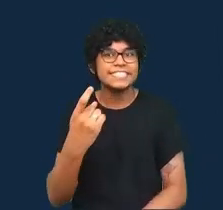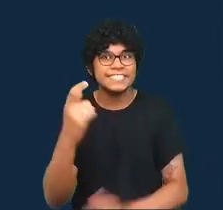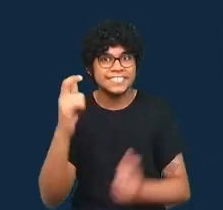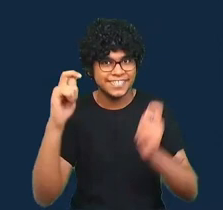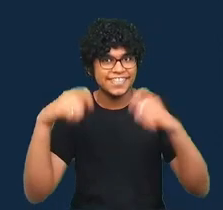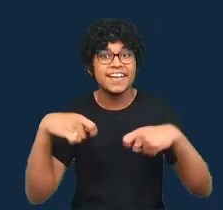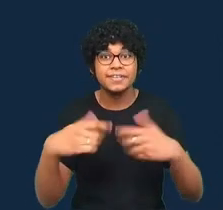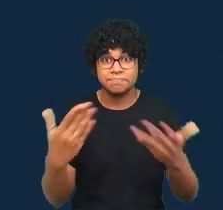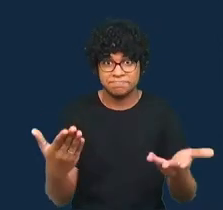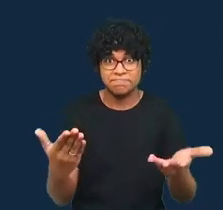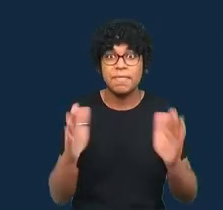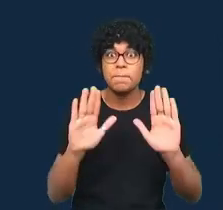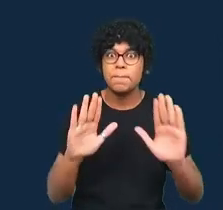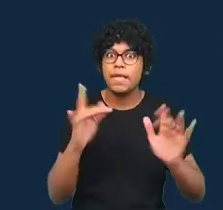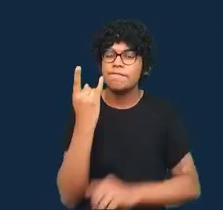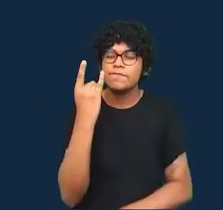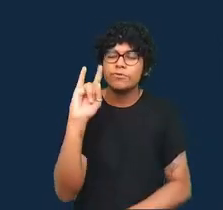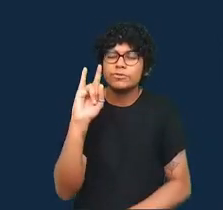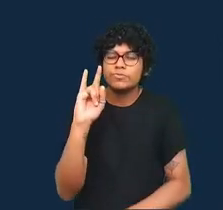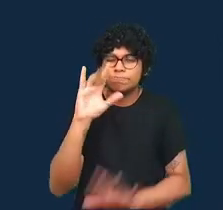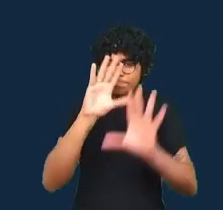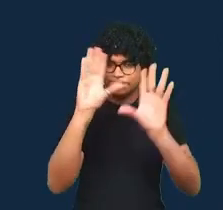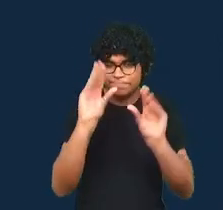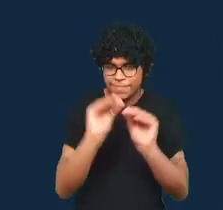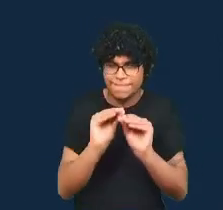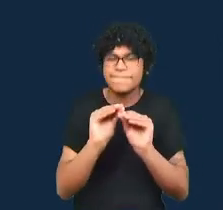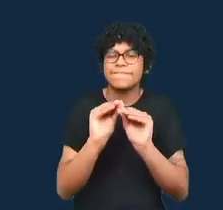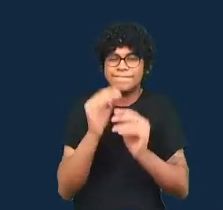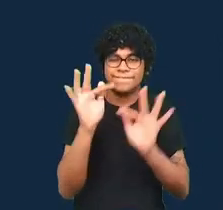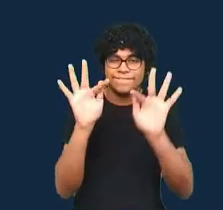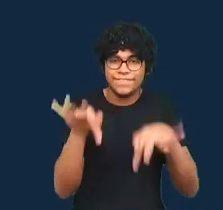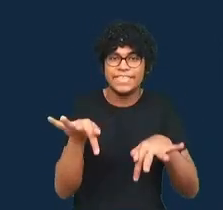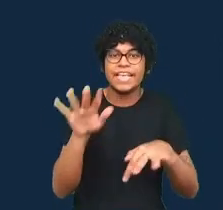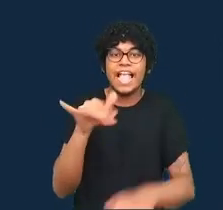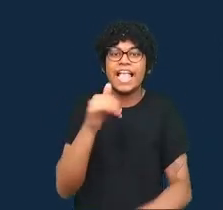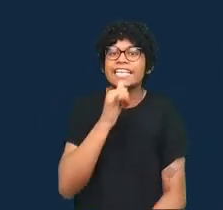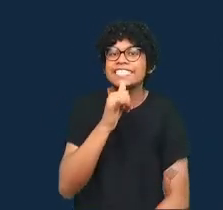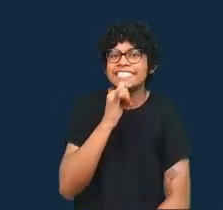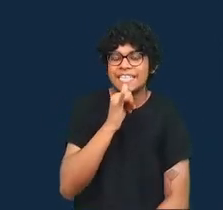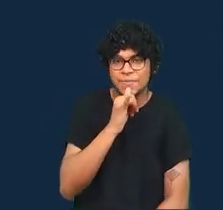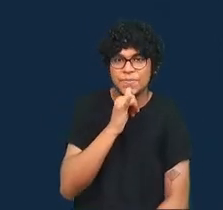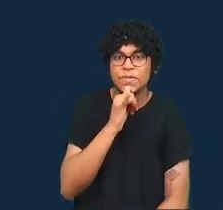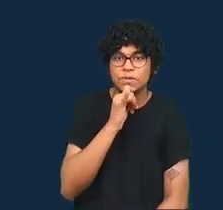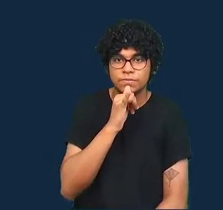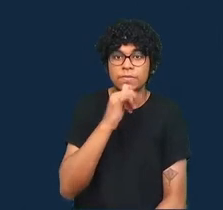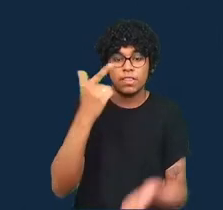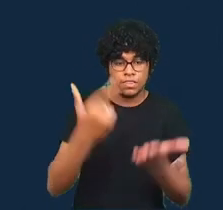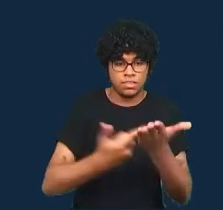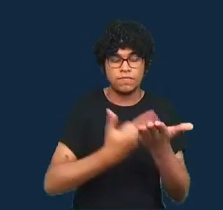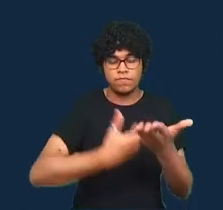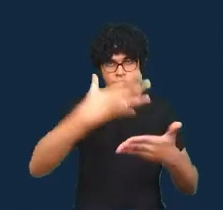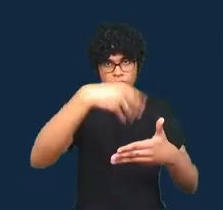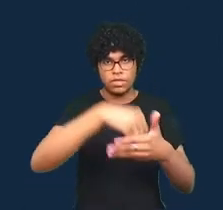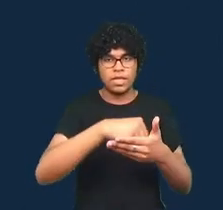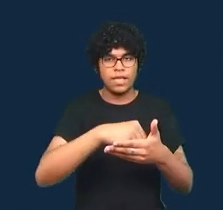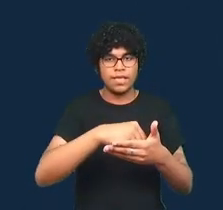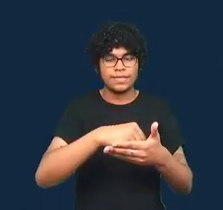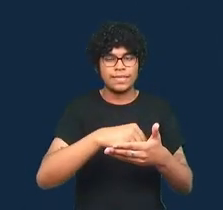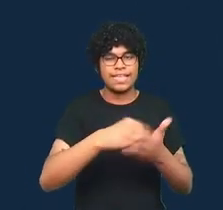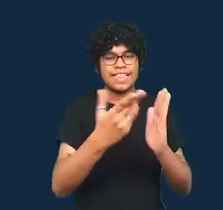um exemplo final do livro que ilustra como o jornalismo de dados pode